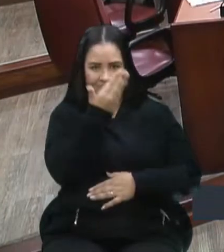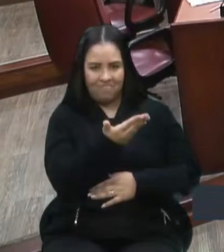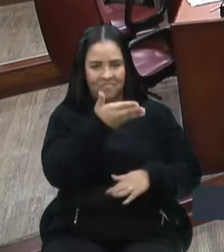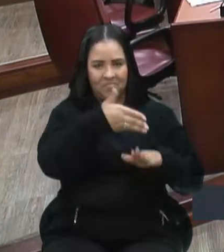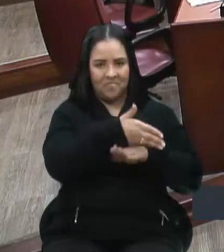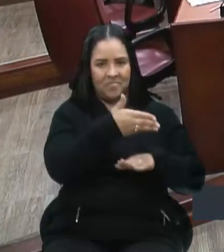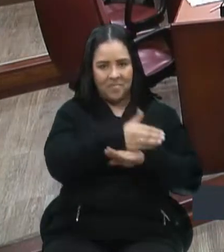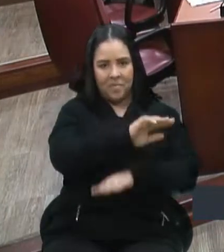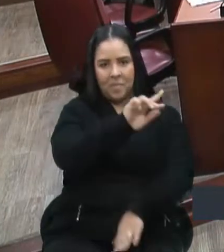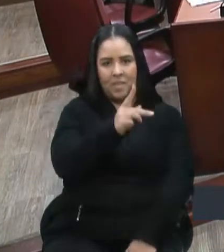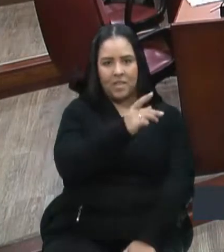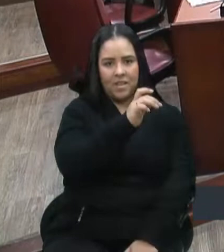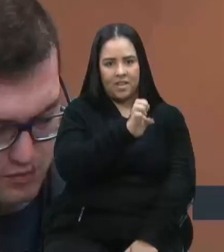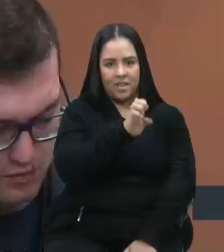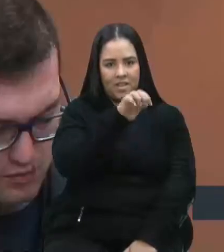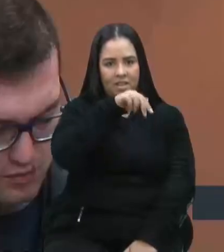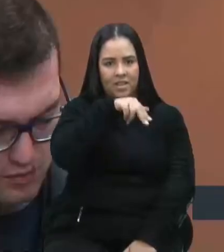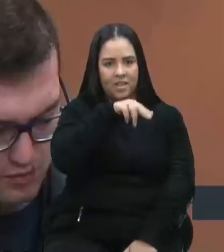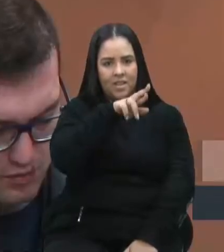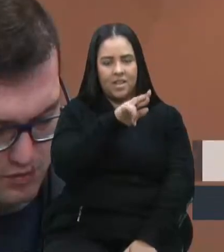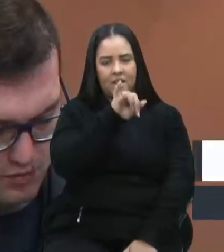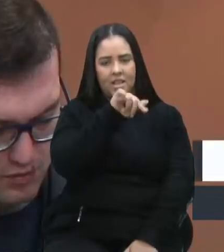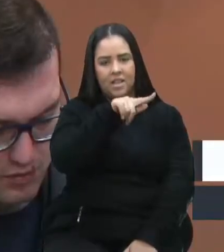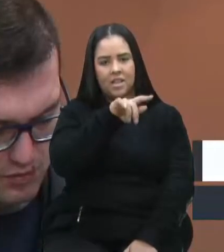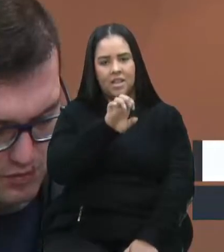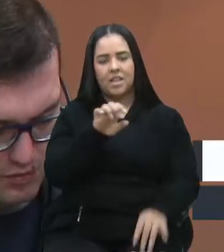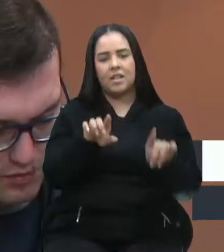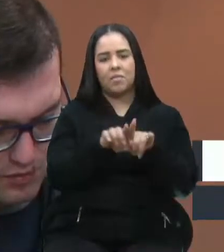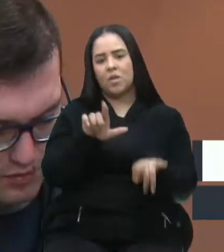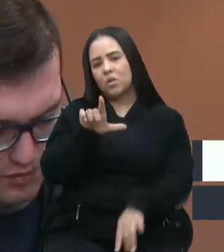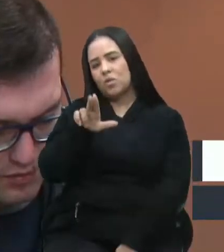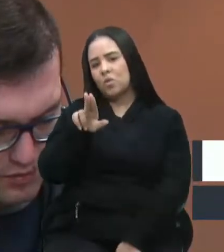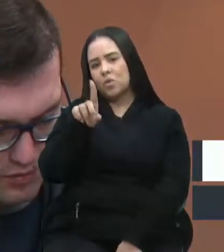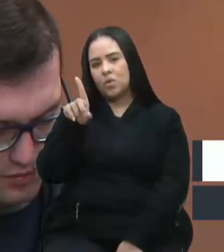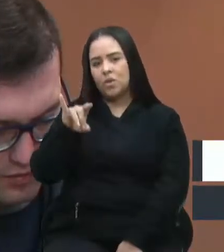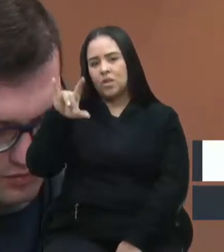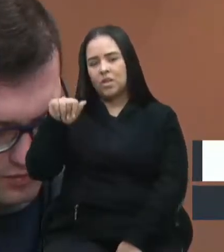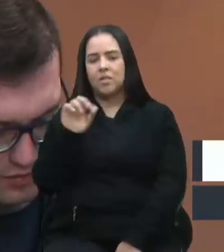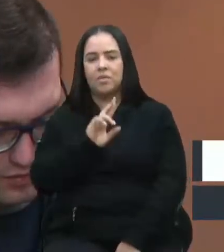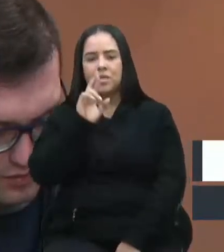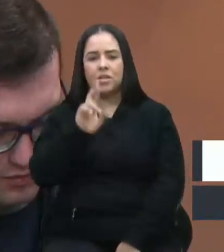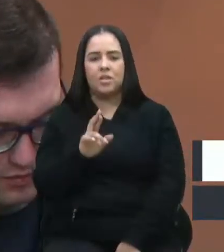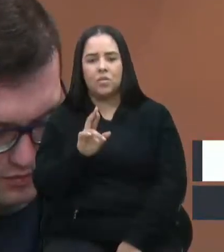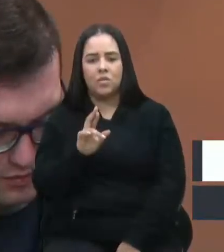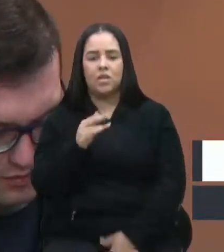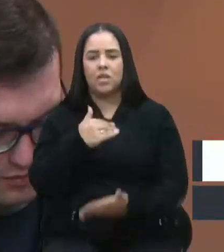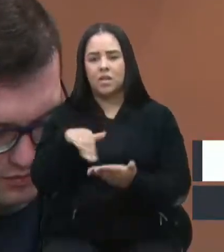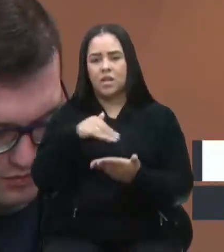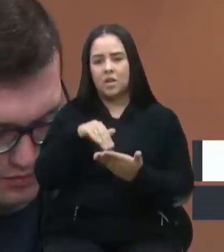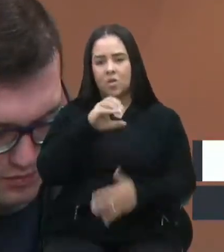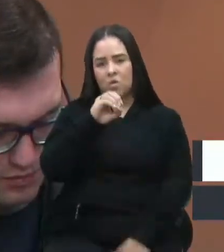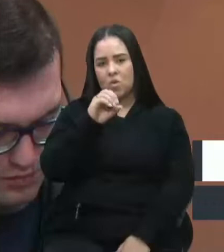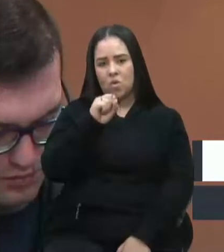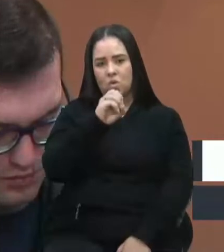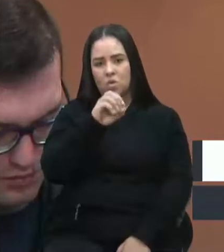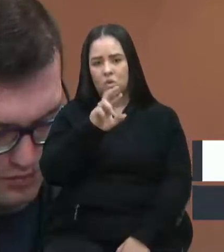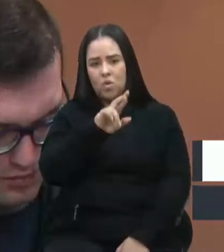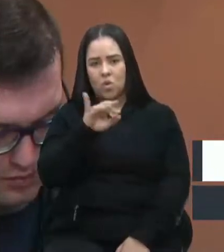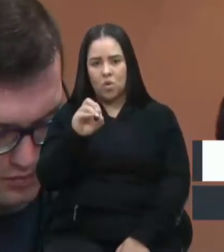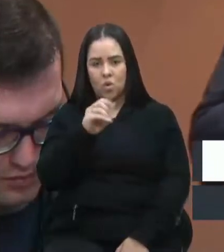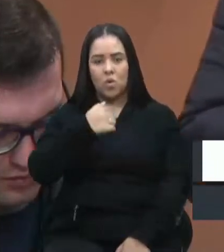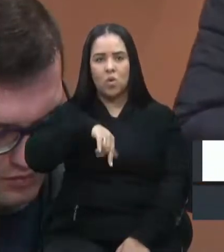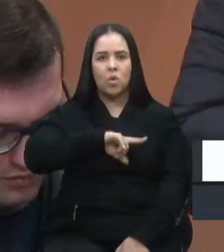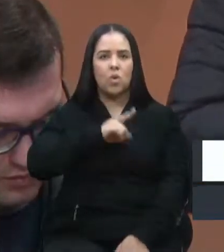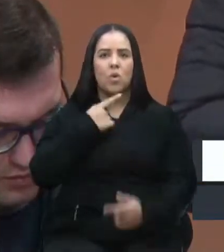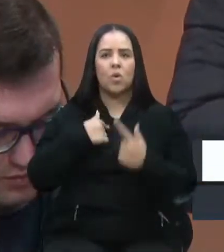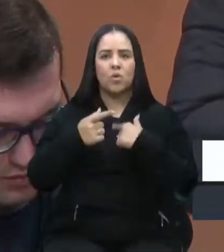do Henrique, da Luzia, que está aqui presente, representando a SEMA, em nome, acho que, do nosso secretário, João Osório. A gente gostaria de dizer,